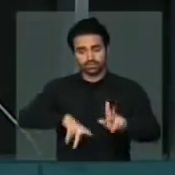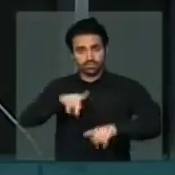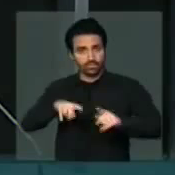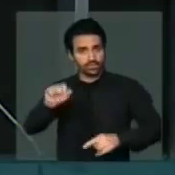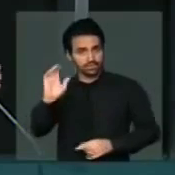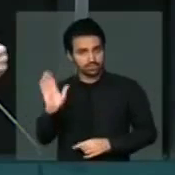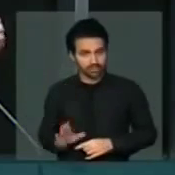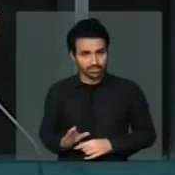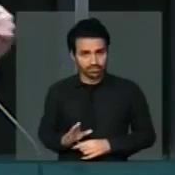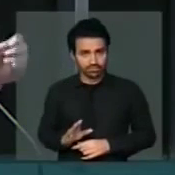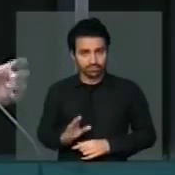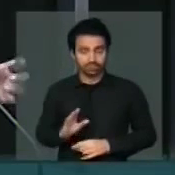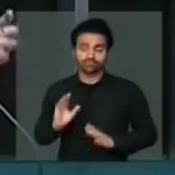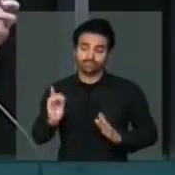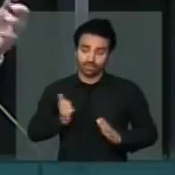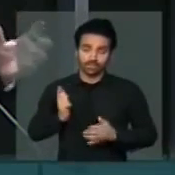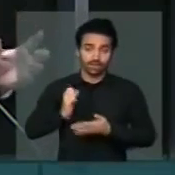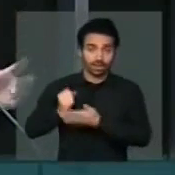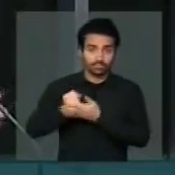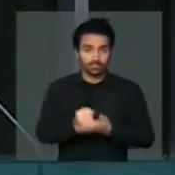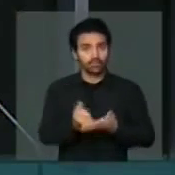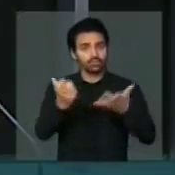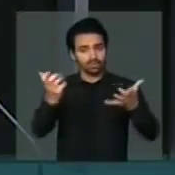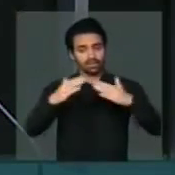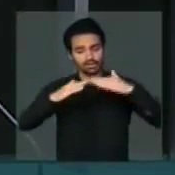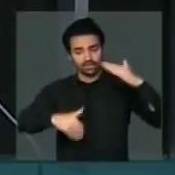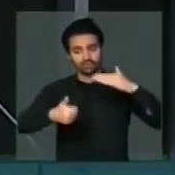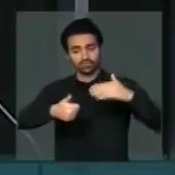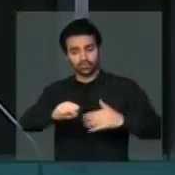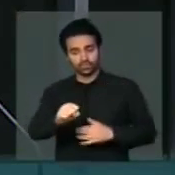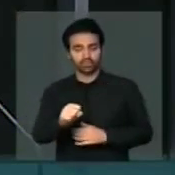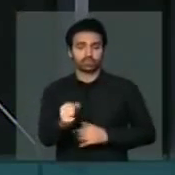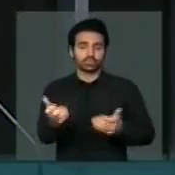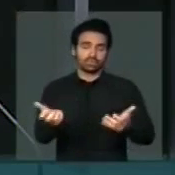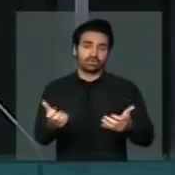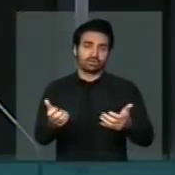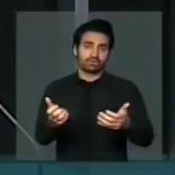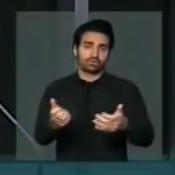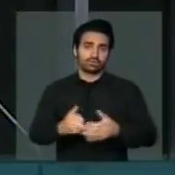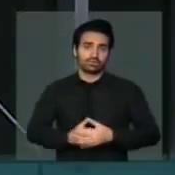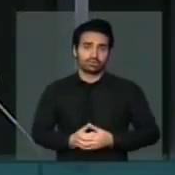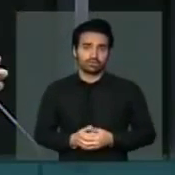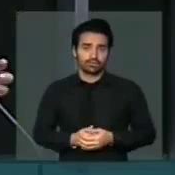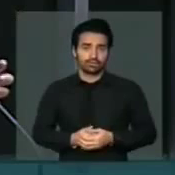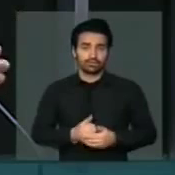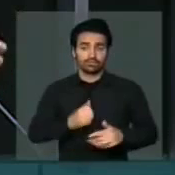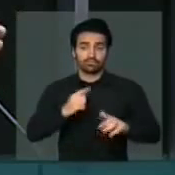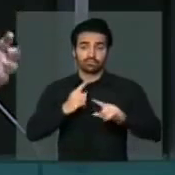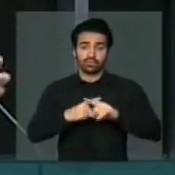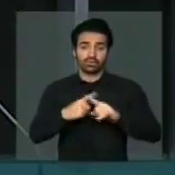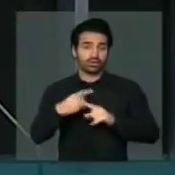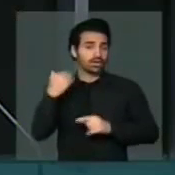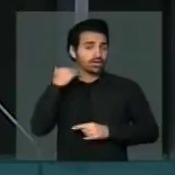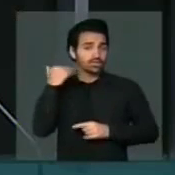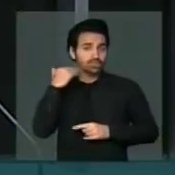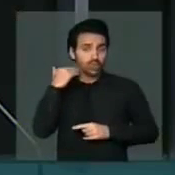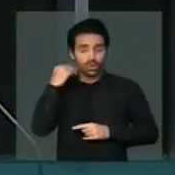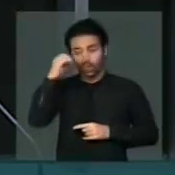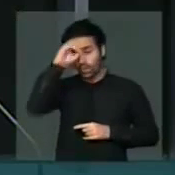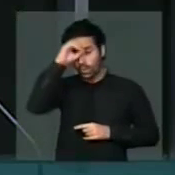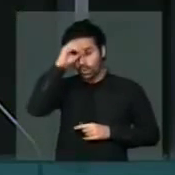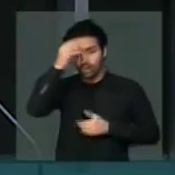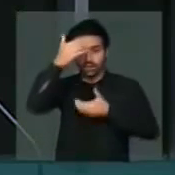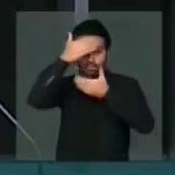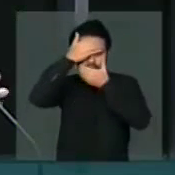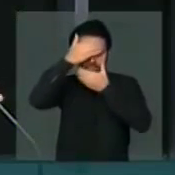brasileira apoia, quer a redução da maioridade penal. Porque cansou de ser vítima. Porque